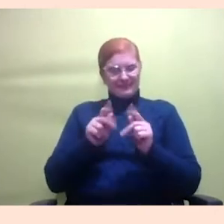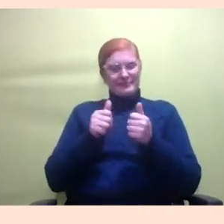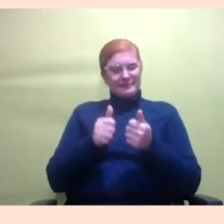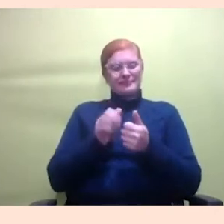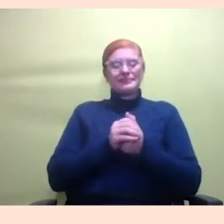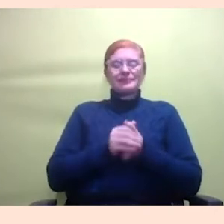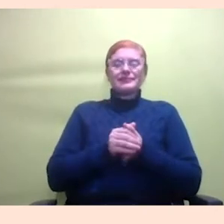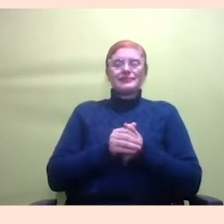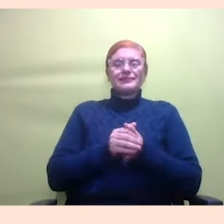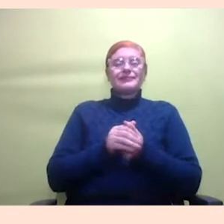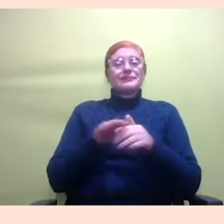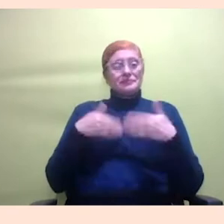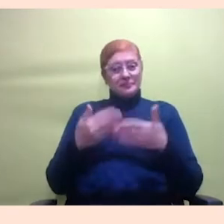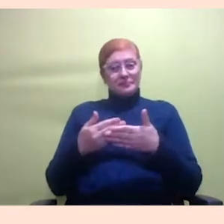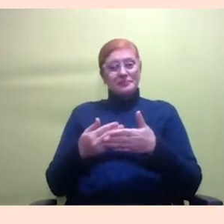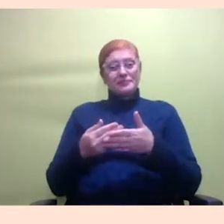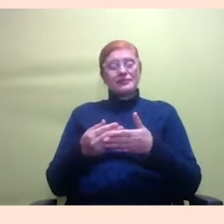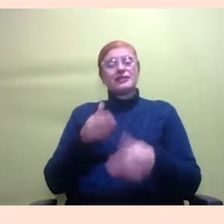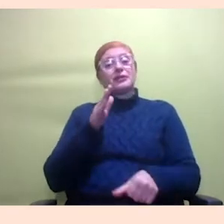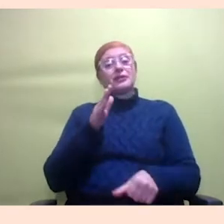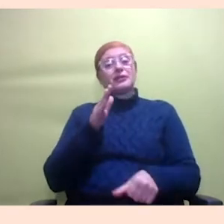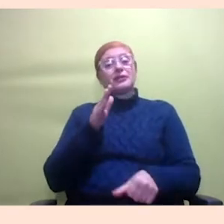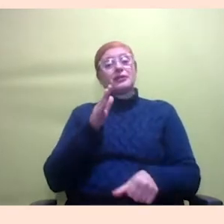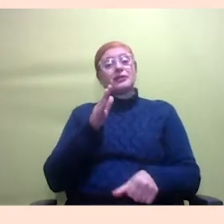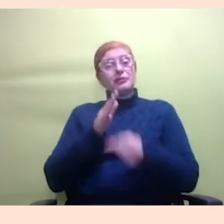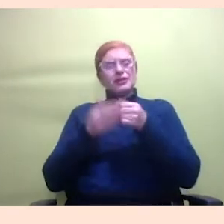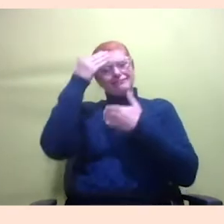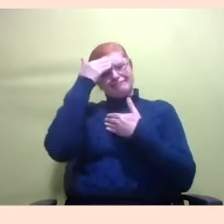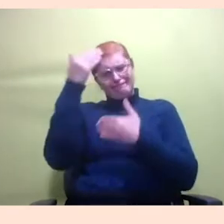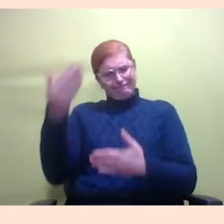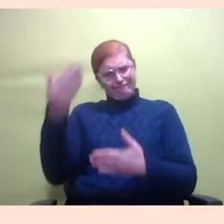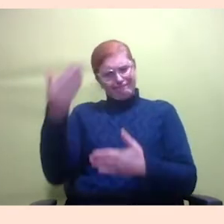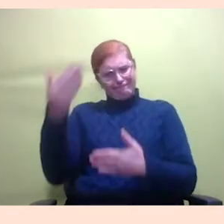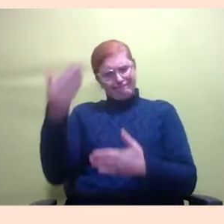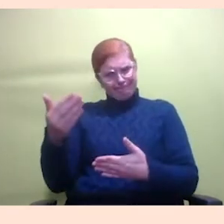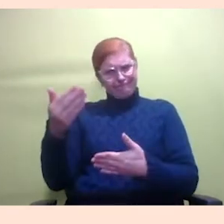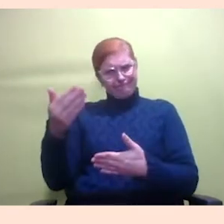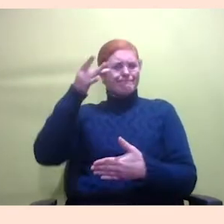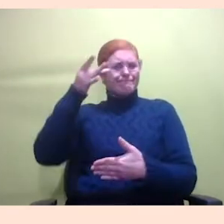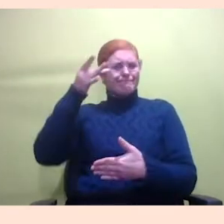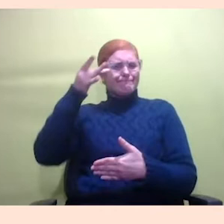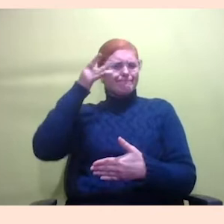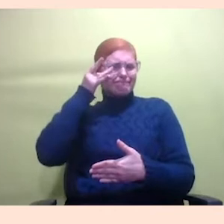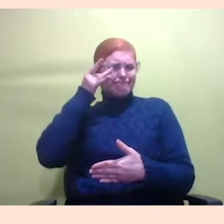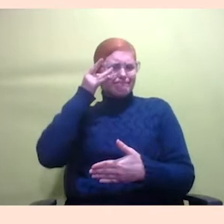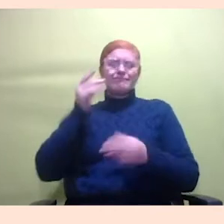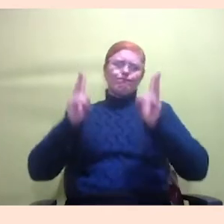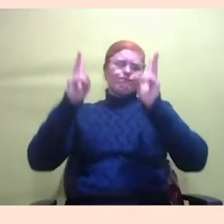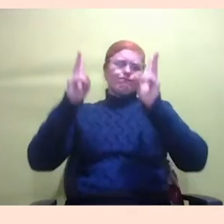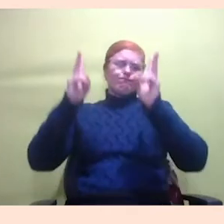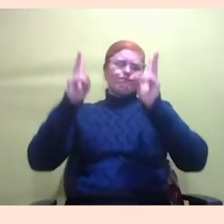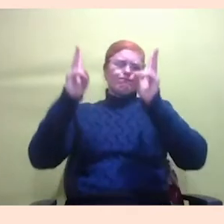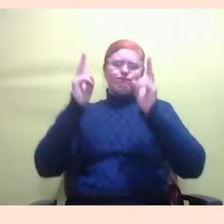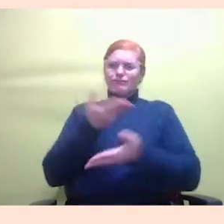Então, gente, primeiro agradecer por estar aqui, eu acho que é muito rico essa experiência da troca, eu acho que nesse momento de pandemia